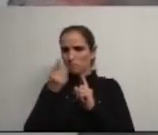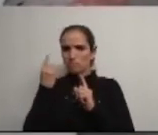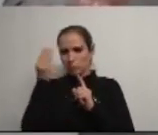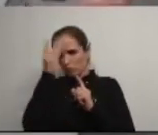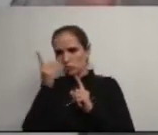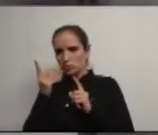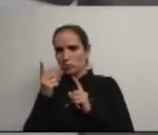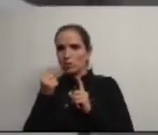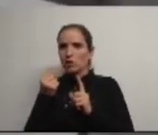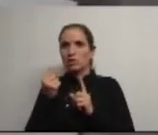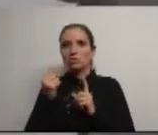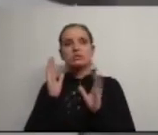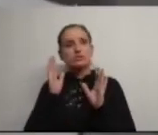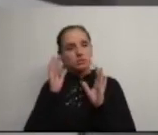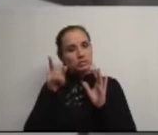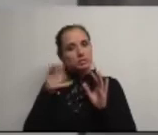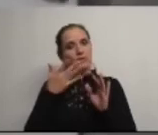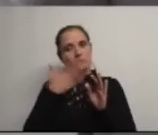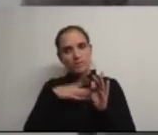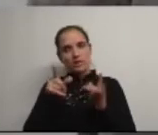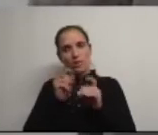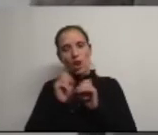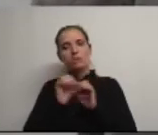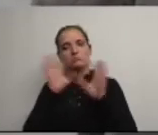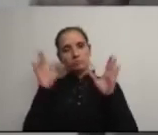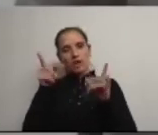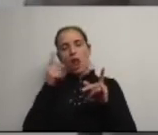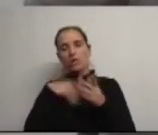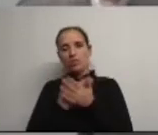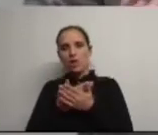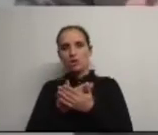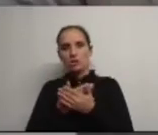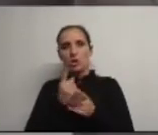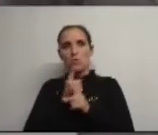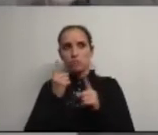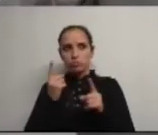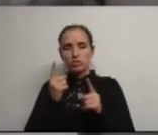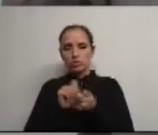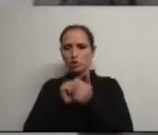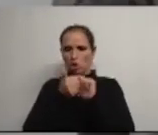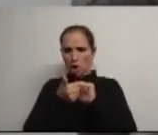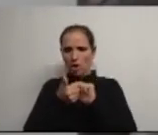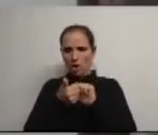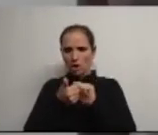dinheiro isso é que eu quero que o Sr. Presidente da Câmara assegure porque eu acho que trocar